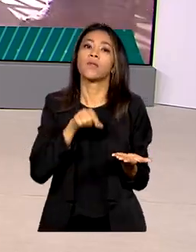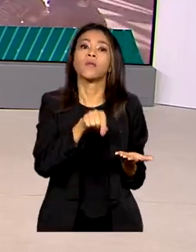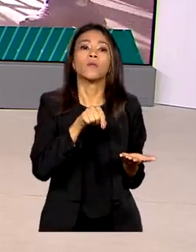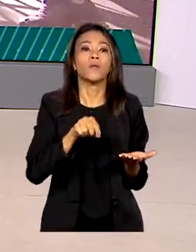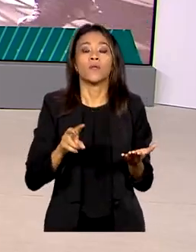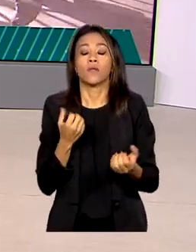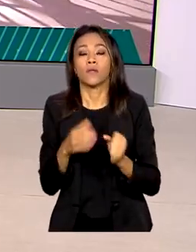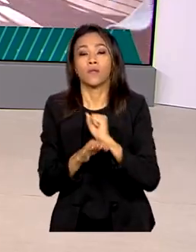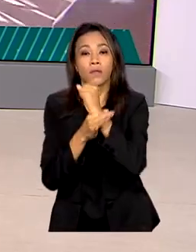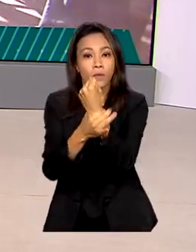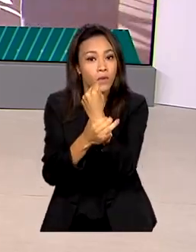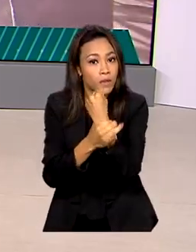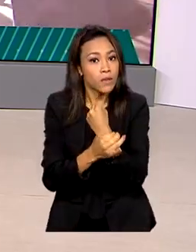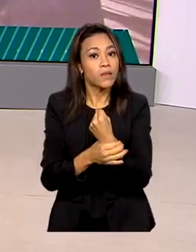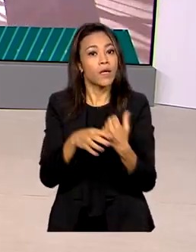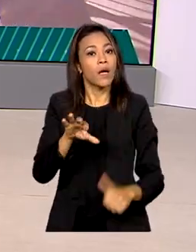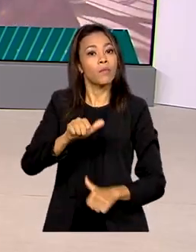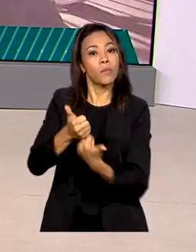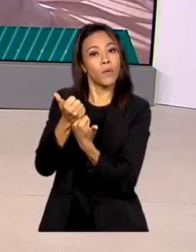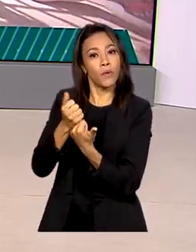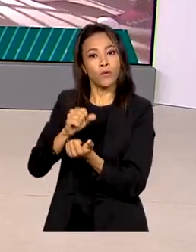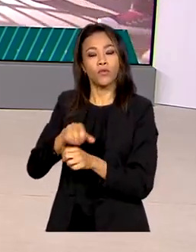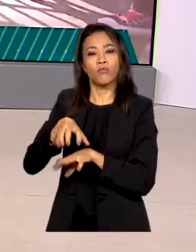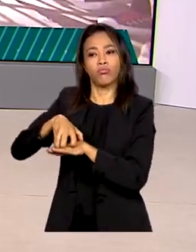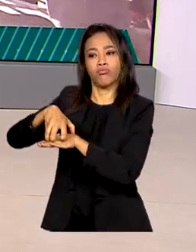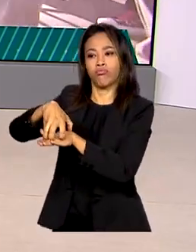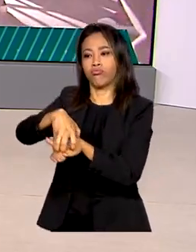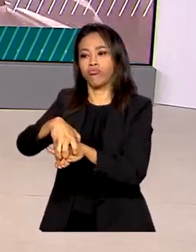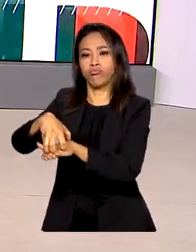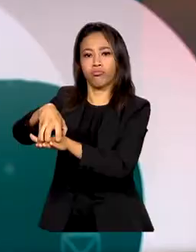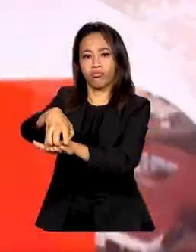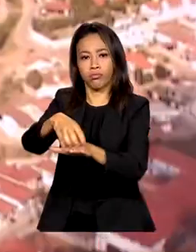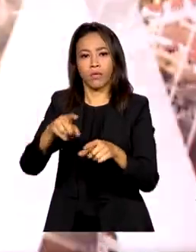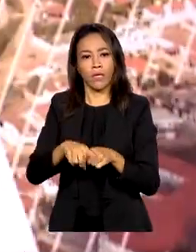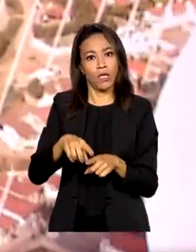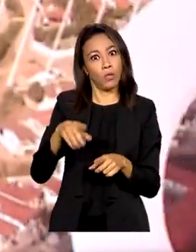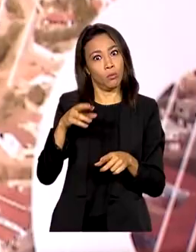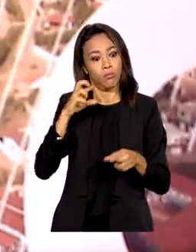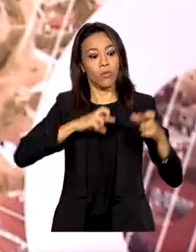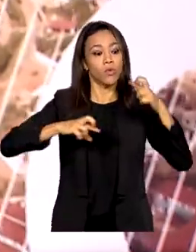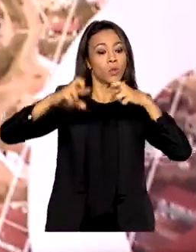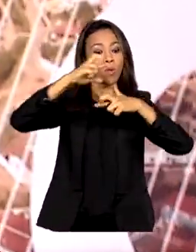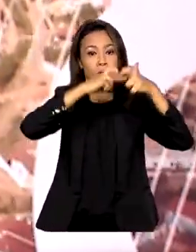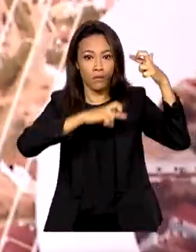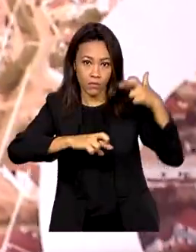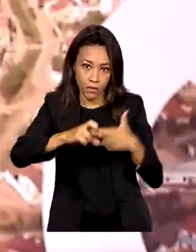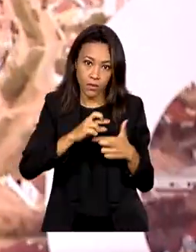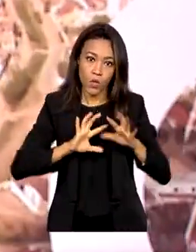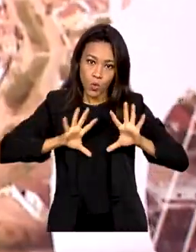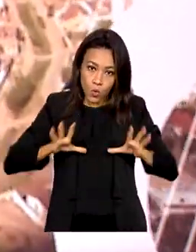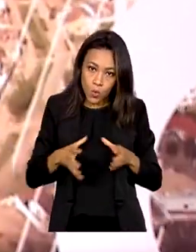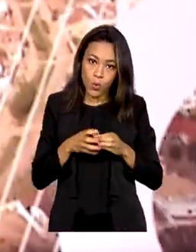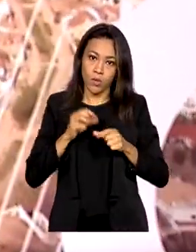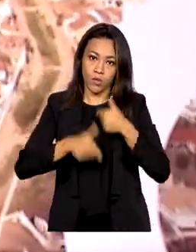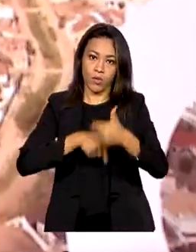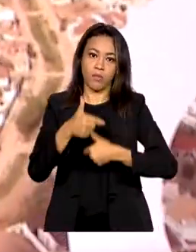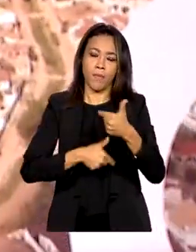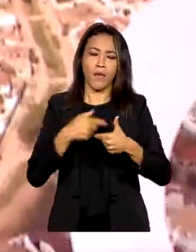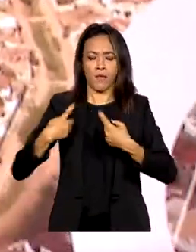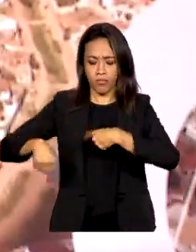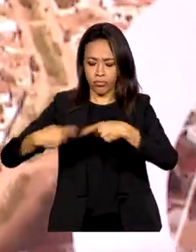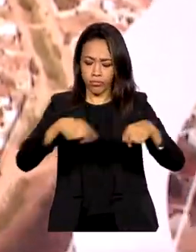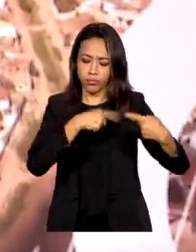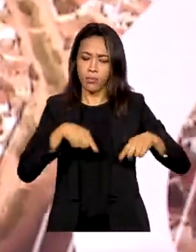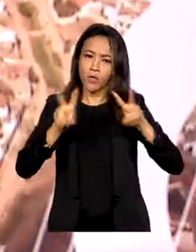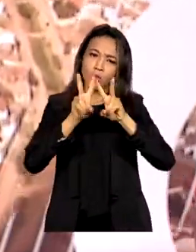segurança, como apoio de patrulhas e monitoramento de ameaças. O grupo de trabalho que está discutindo a nova política de